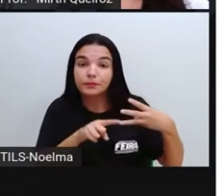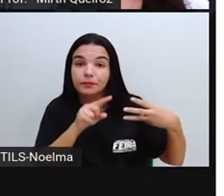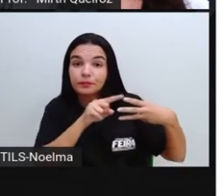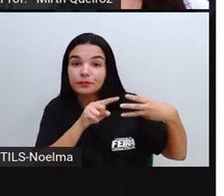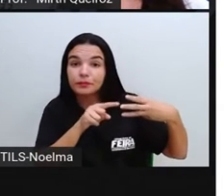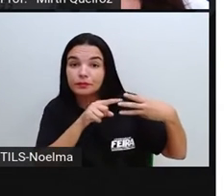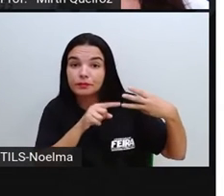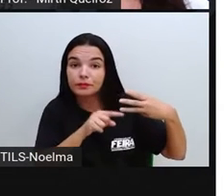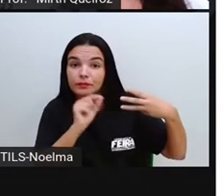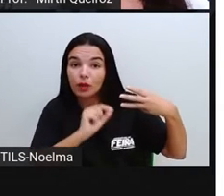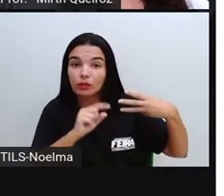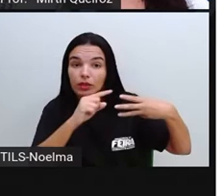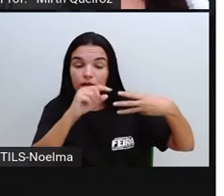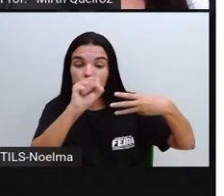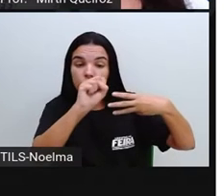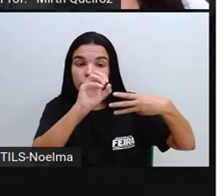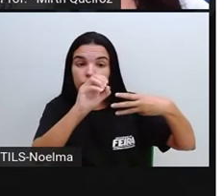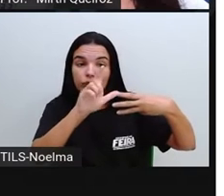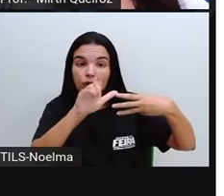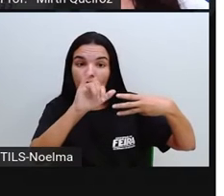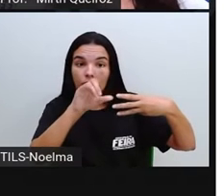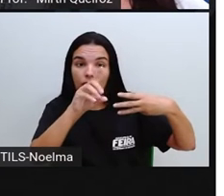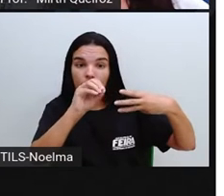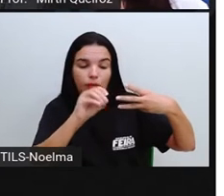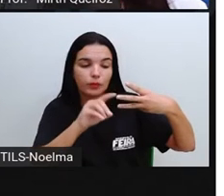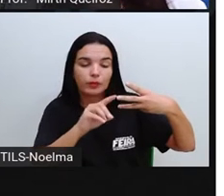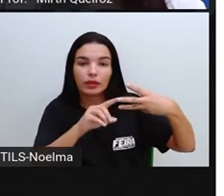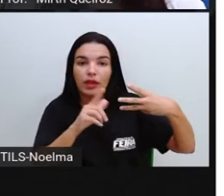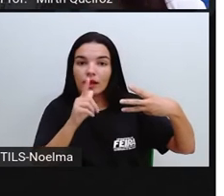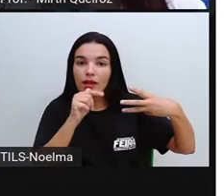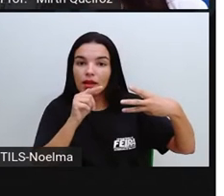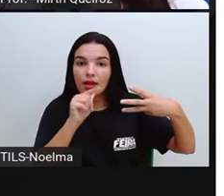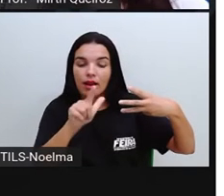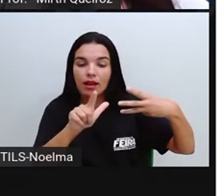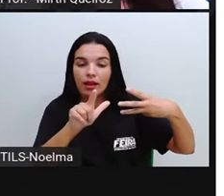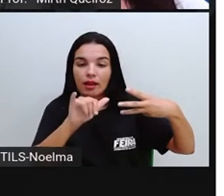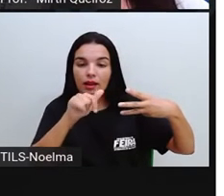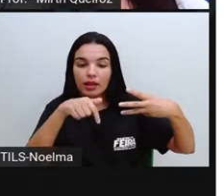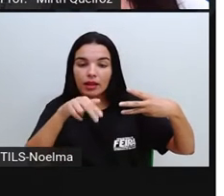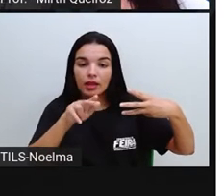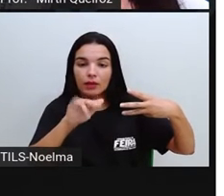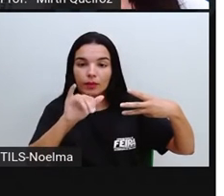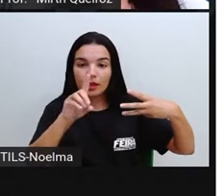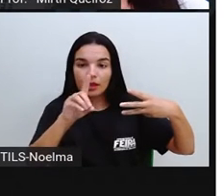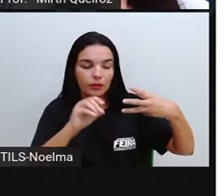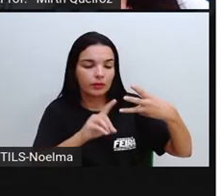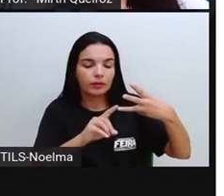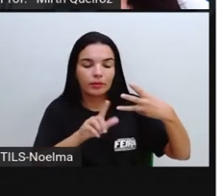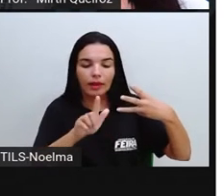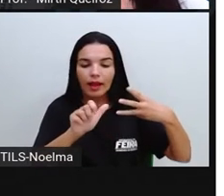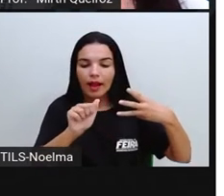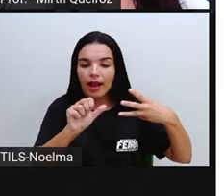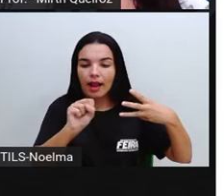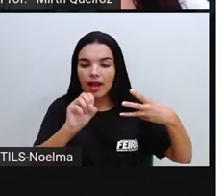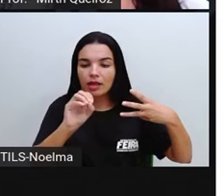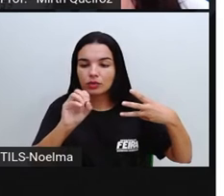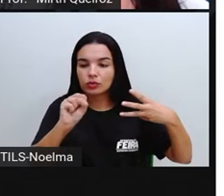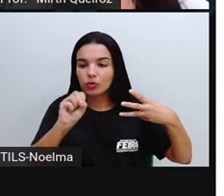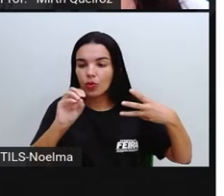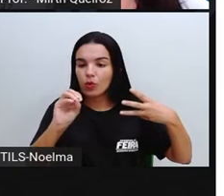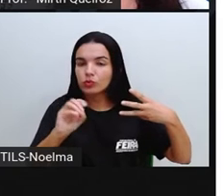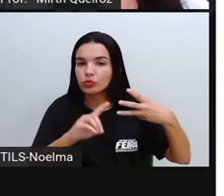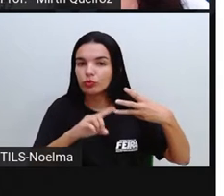físicos da água são sólido, líquido e gasoso. Ela é encontrada nesses três estados e,